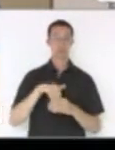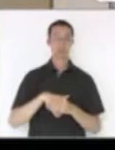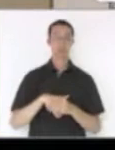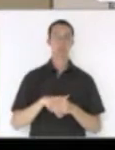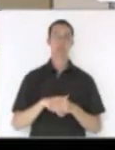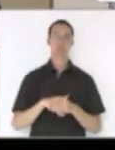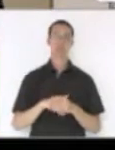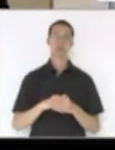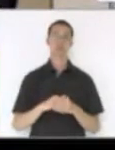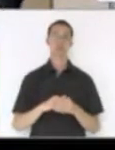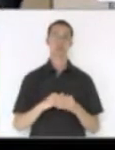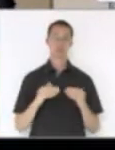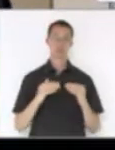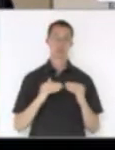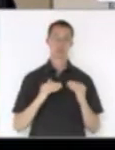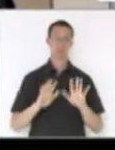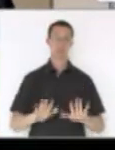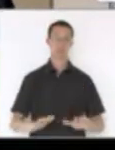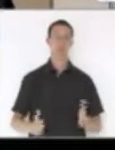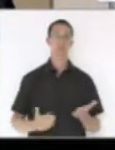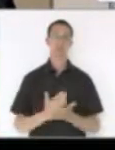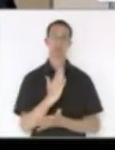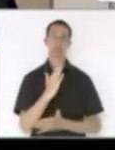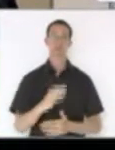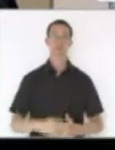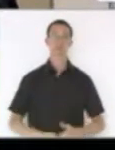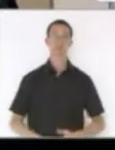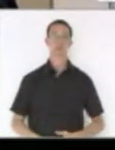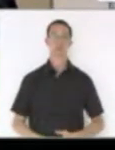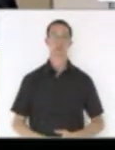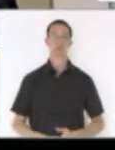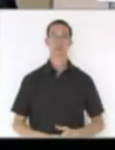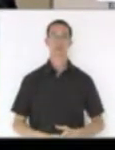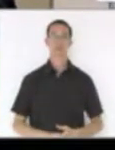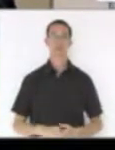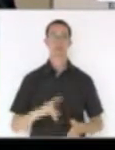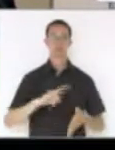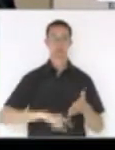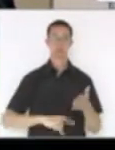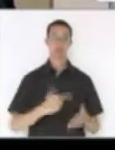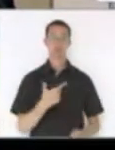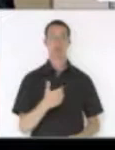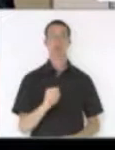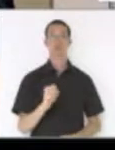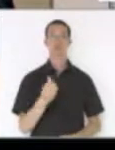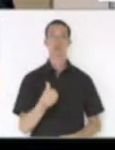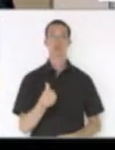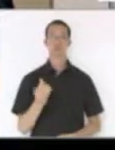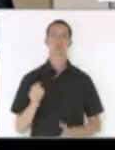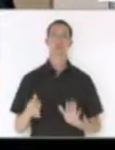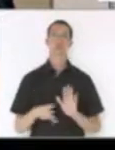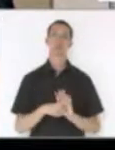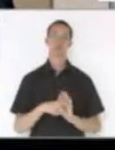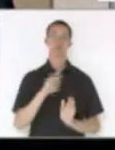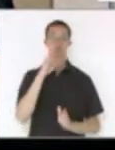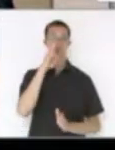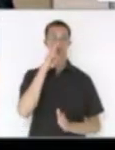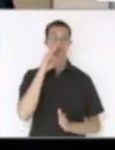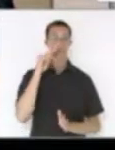permaneça como está, aprovado. Moção 286, do deputado Mário Marcondes,